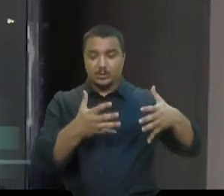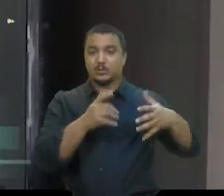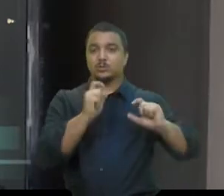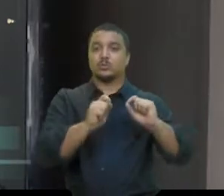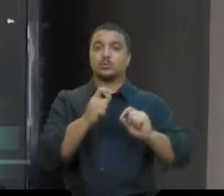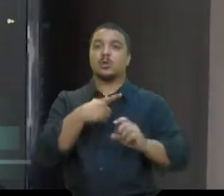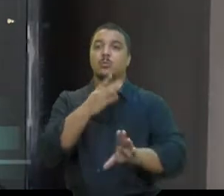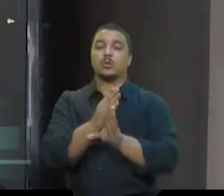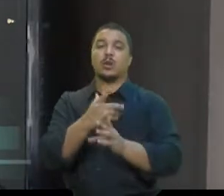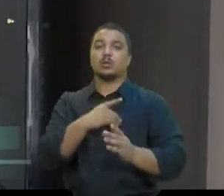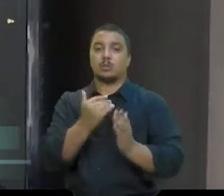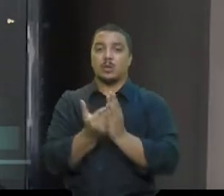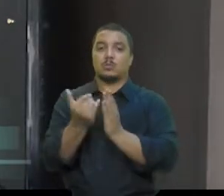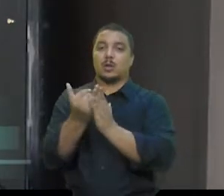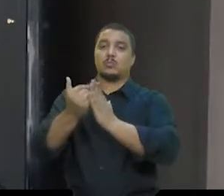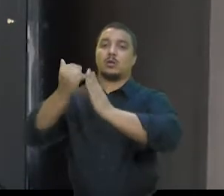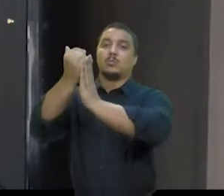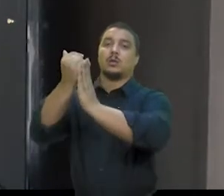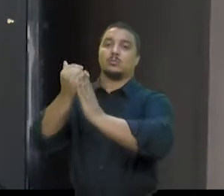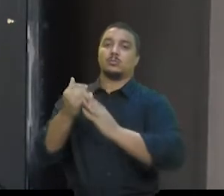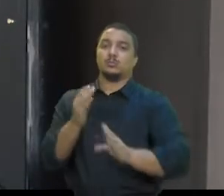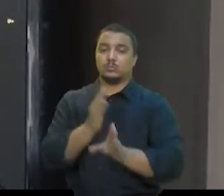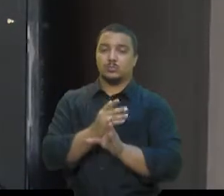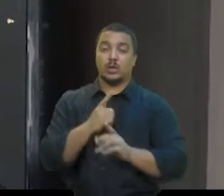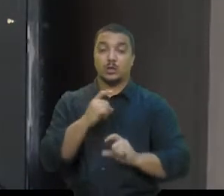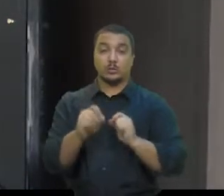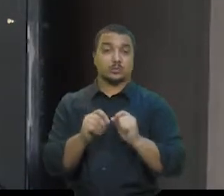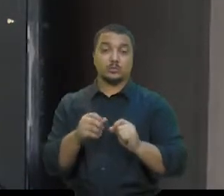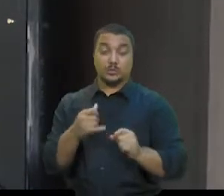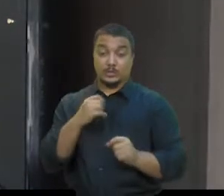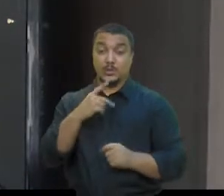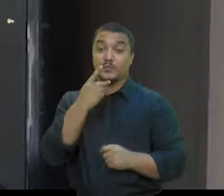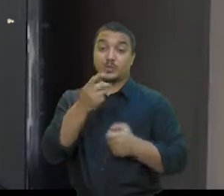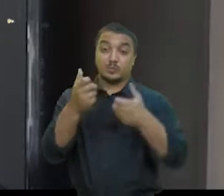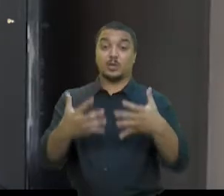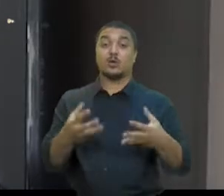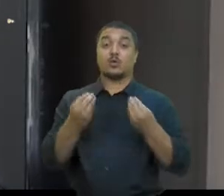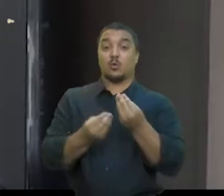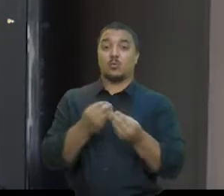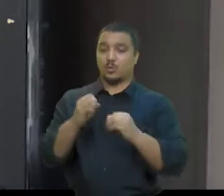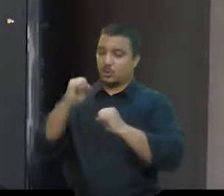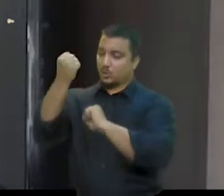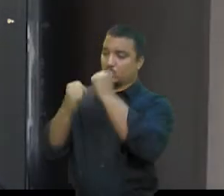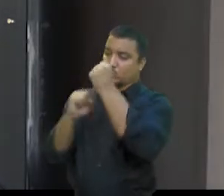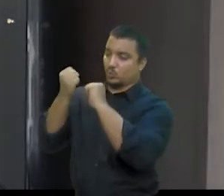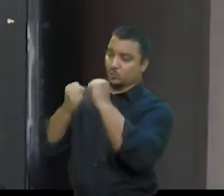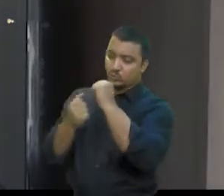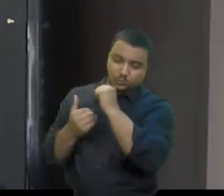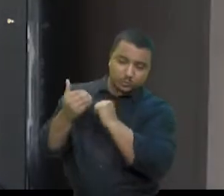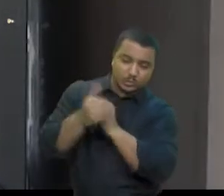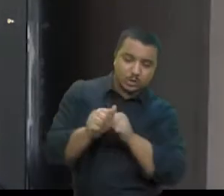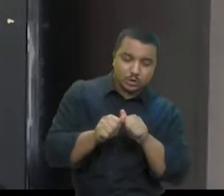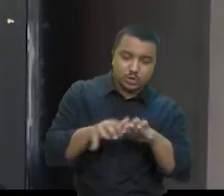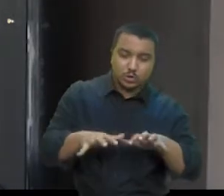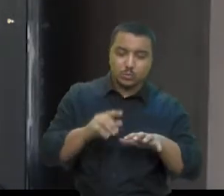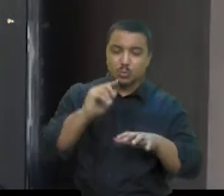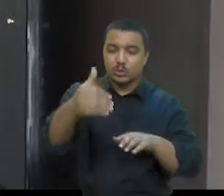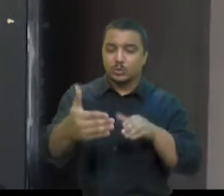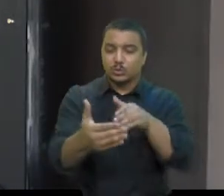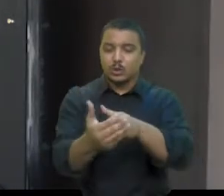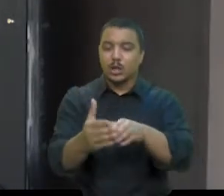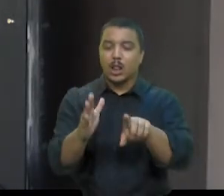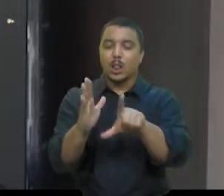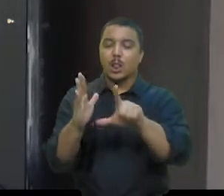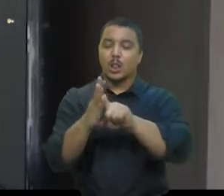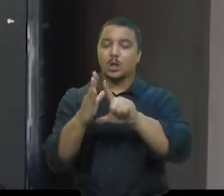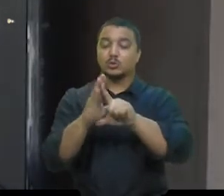subida de preço final ao consumidor. Eles dizem que, da indústria, passando pela distribuidora até a loja ou a